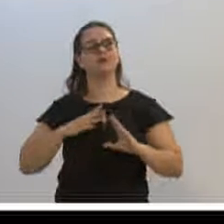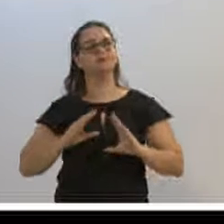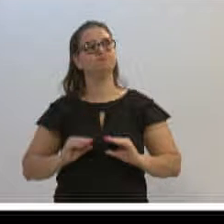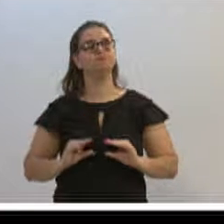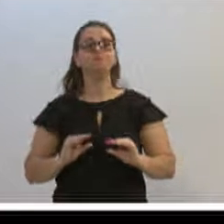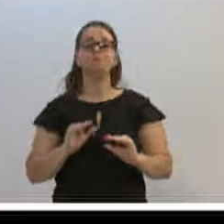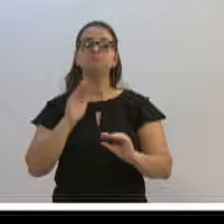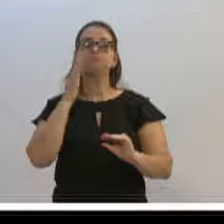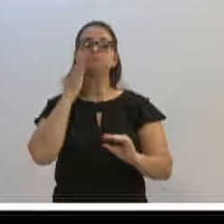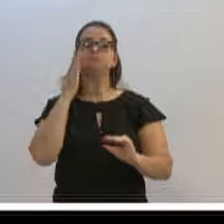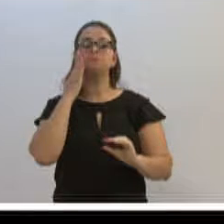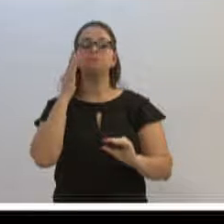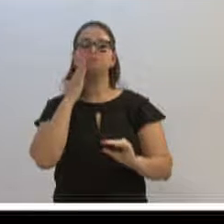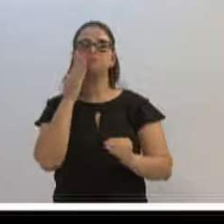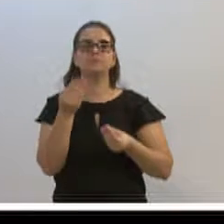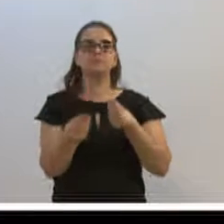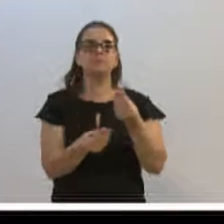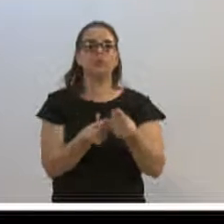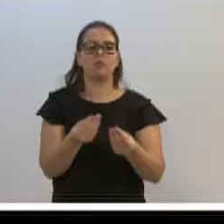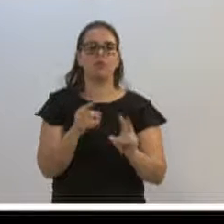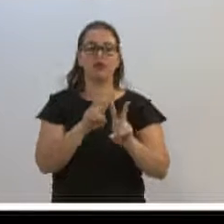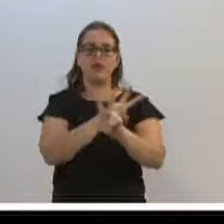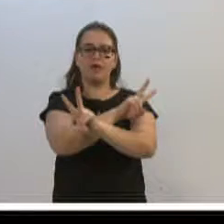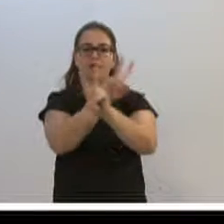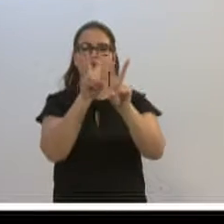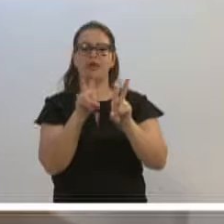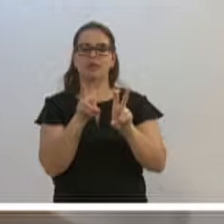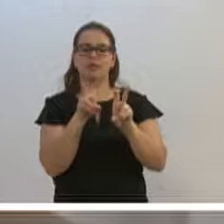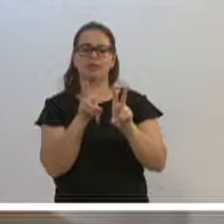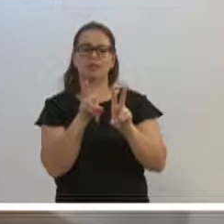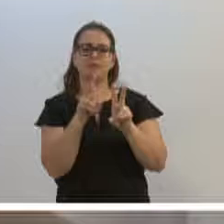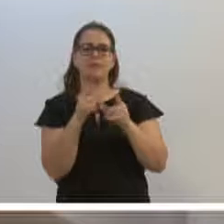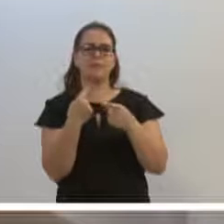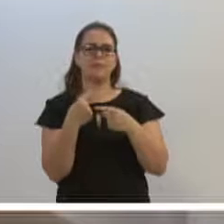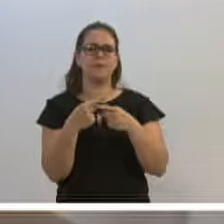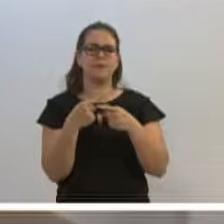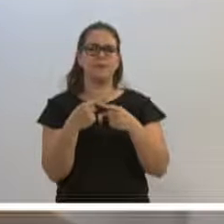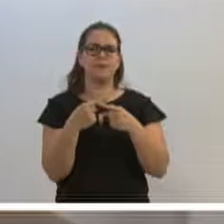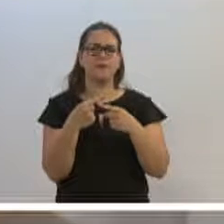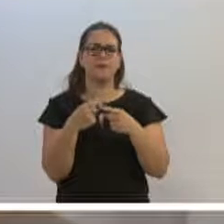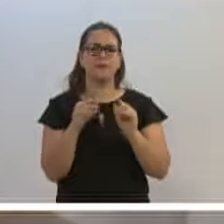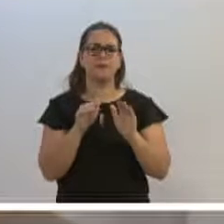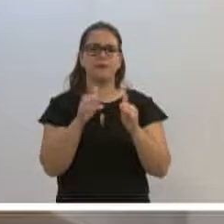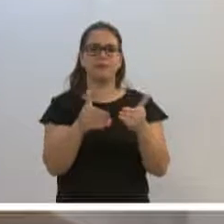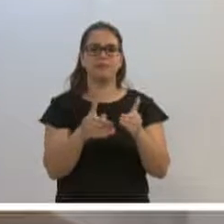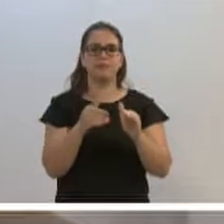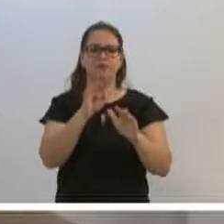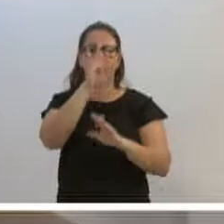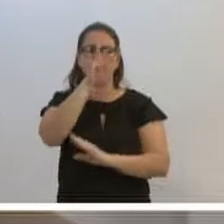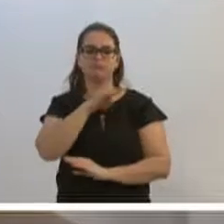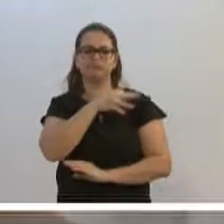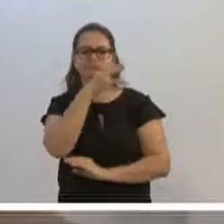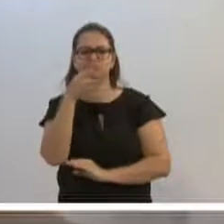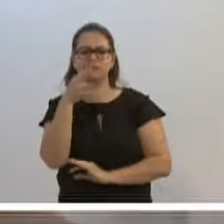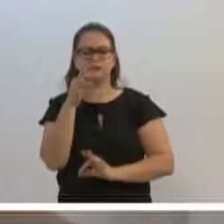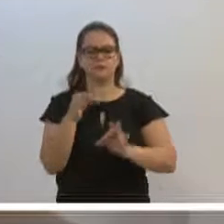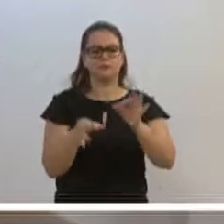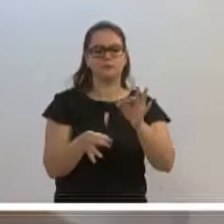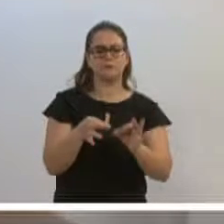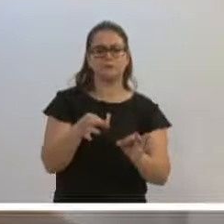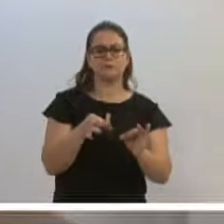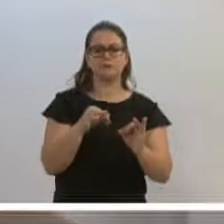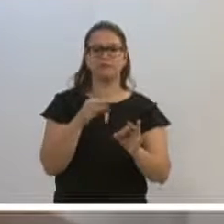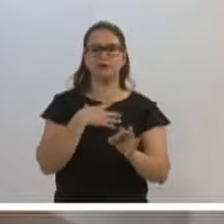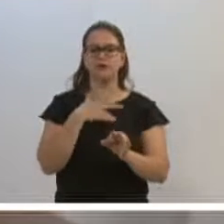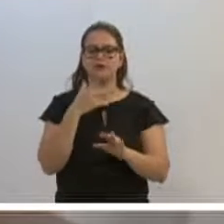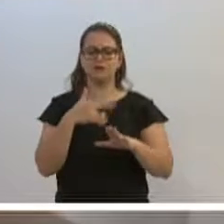forma, é sabermos que agora, quando se tratar em questão de, questão planilha, questão justamente nessa questão da